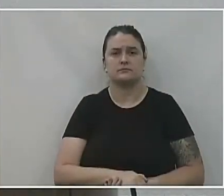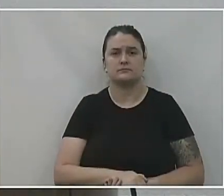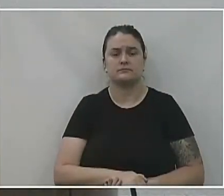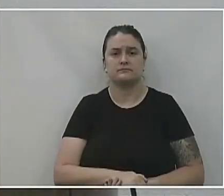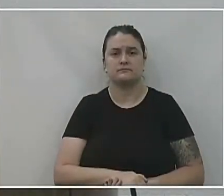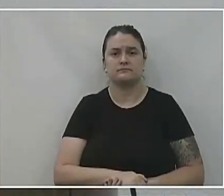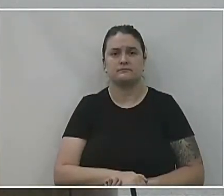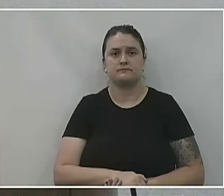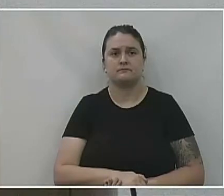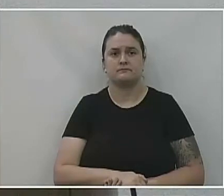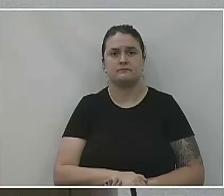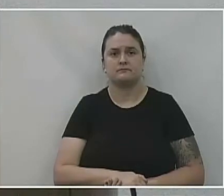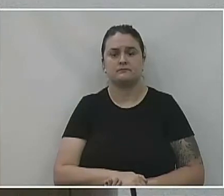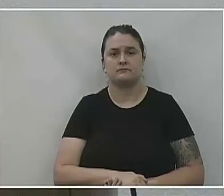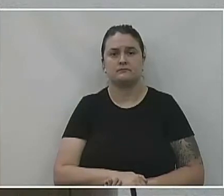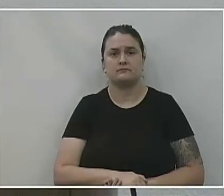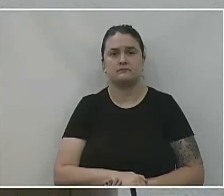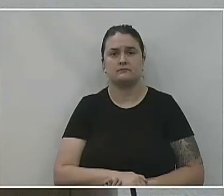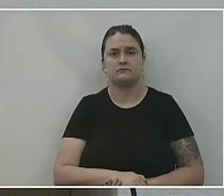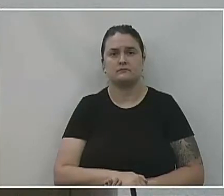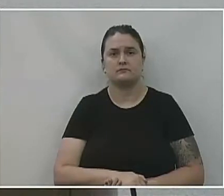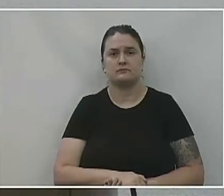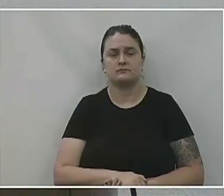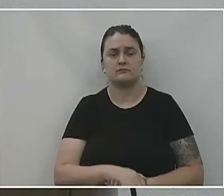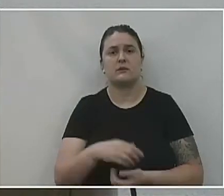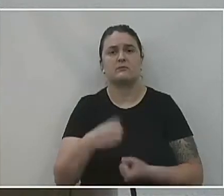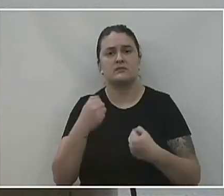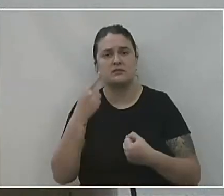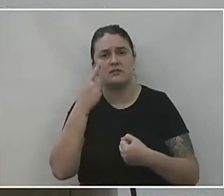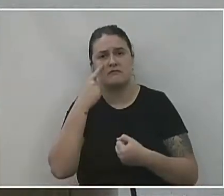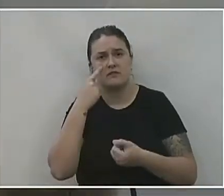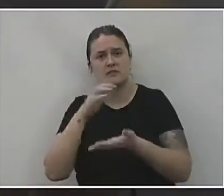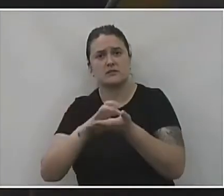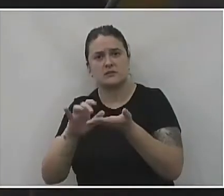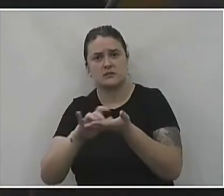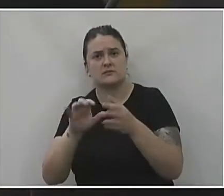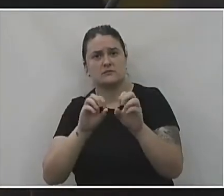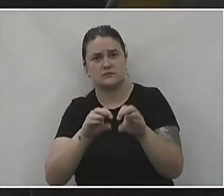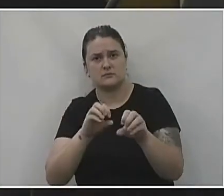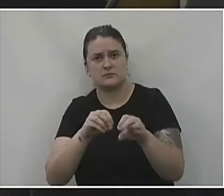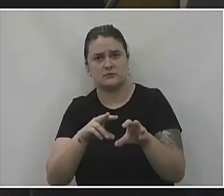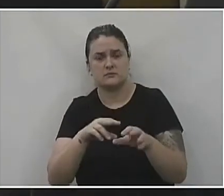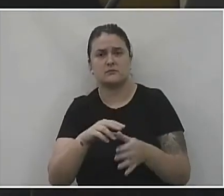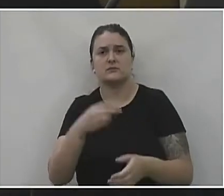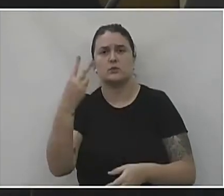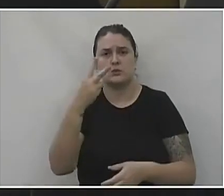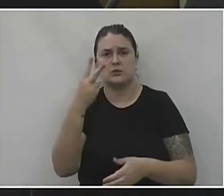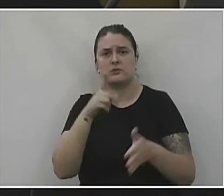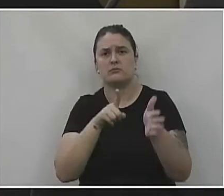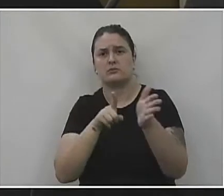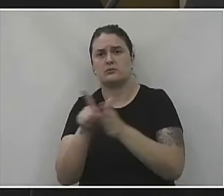É uma situação aí, é uma situação da Secretaria de Sander, Educação, Então, essa é outra pergunta minha.